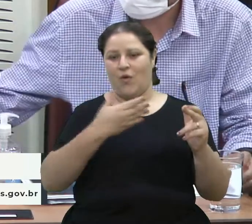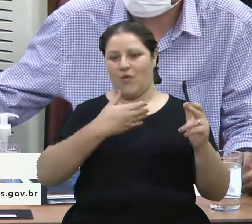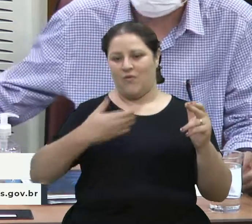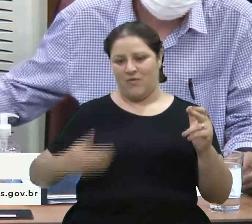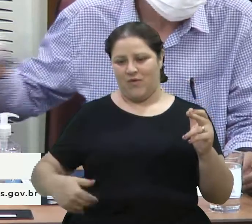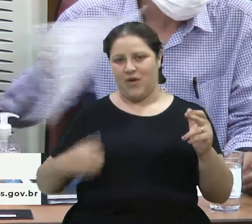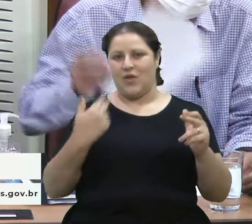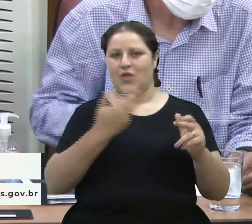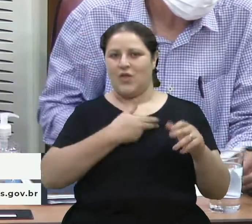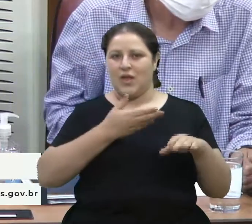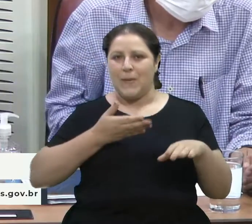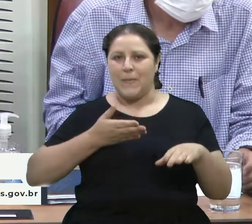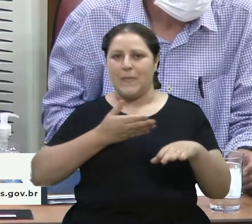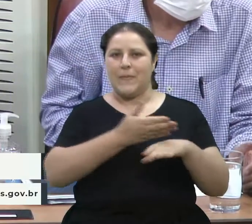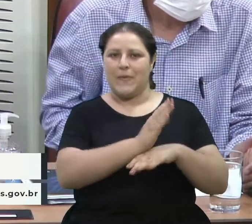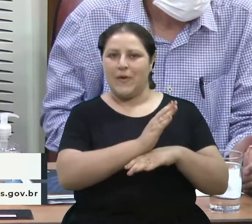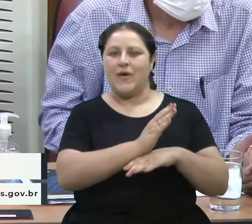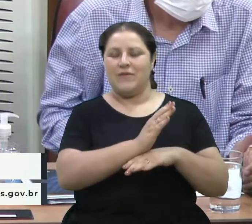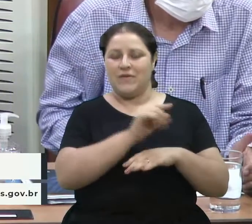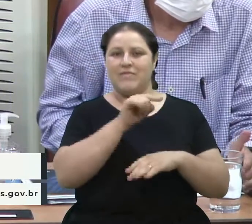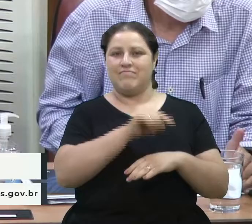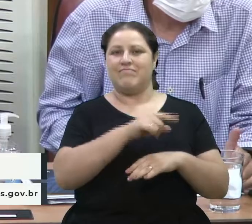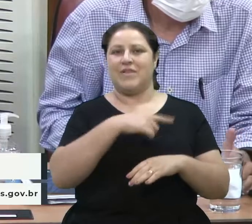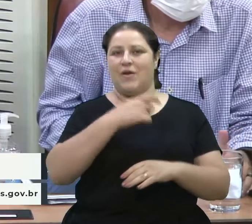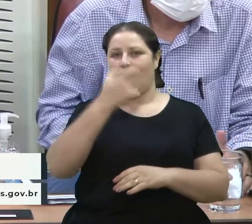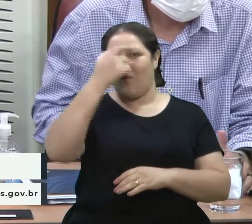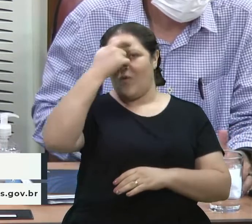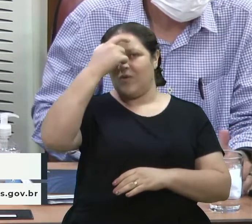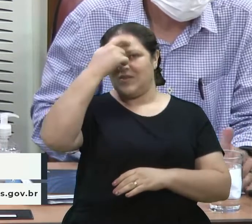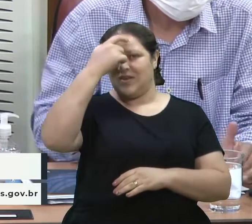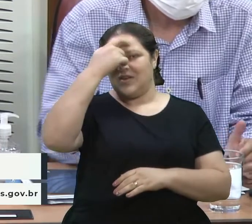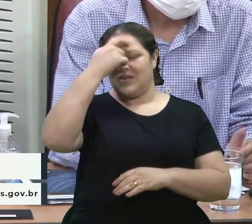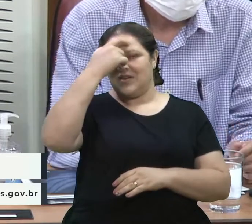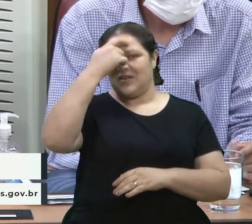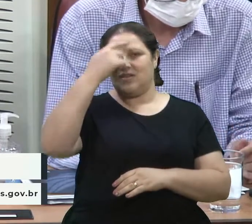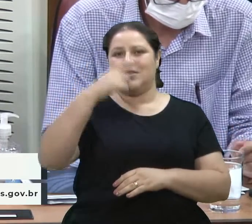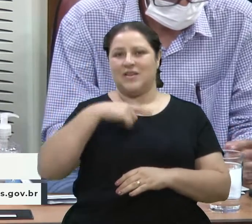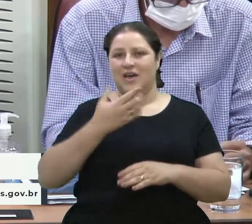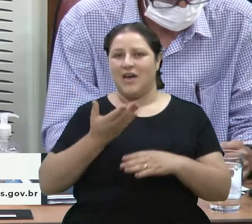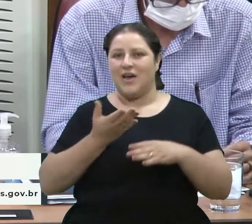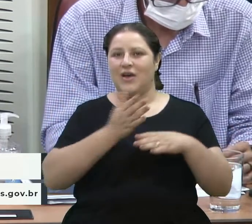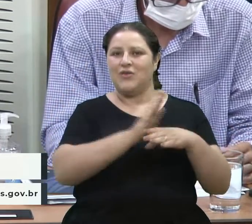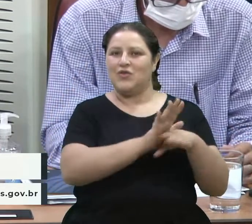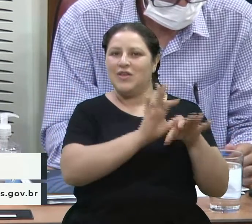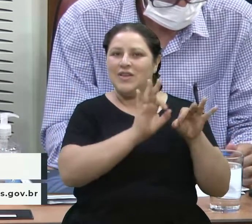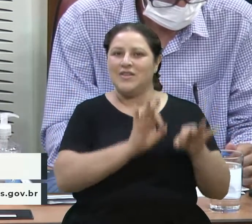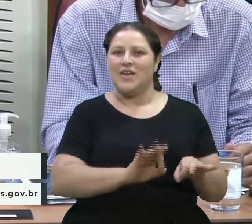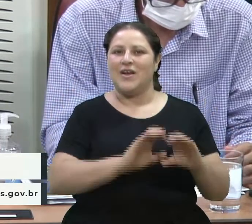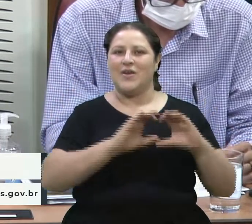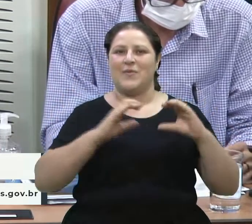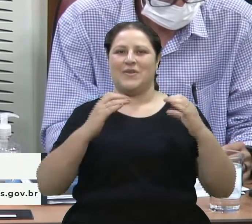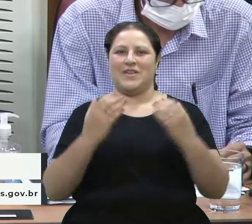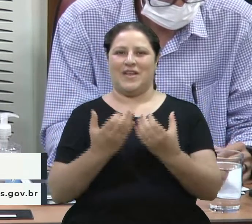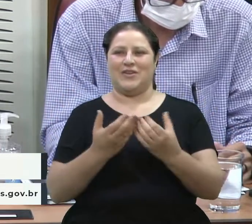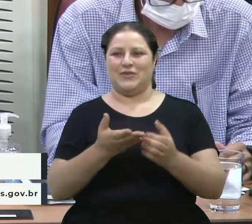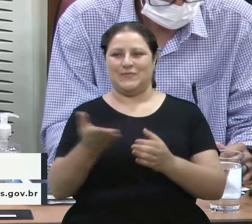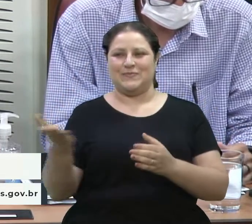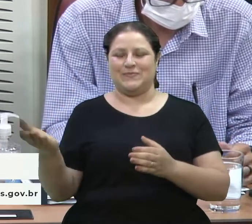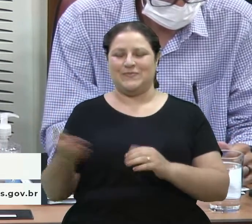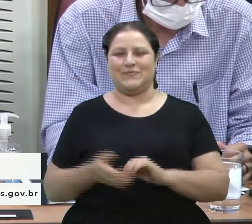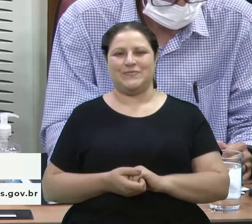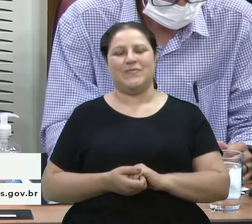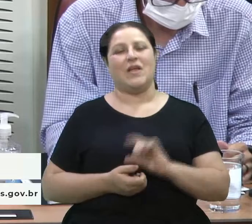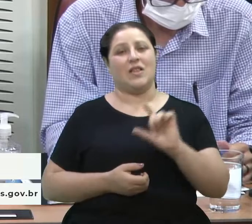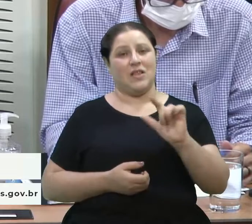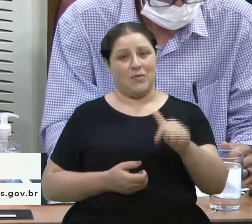aprova algo com muita consciência de que estará beneficiando com certeza a nossa comunidade. E depois, vindo